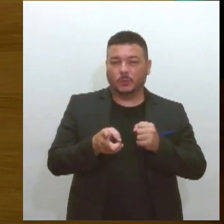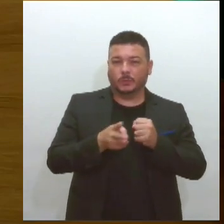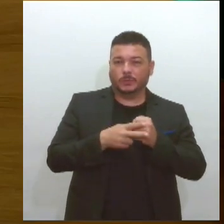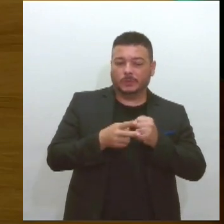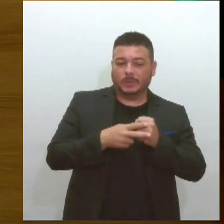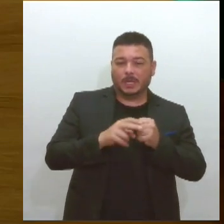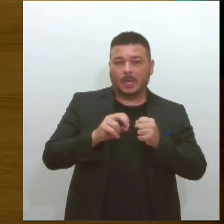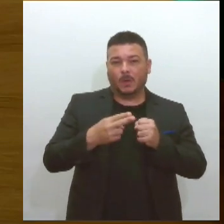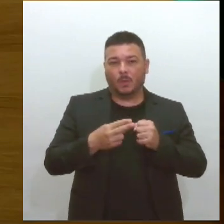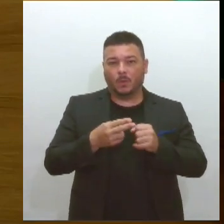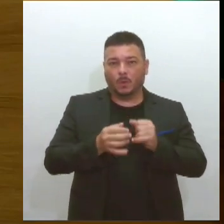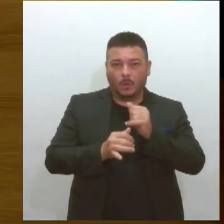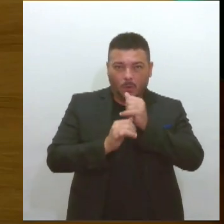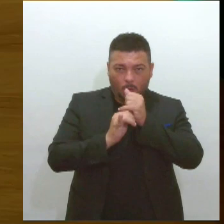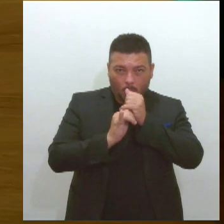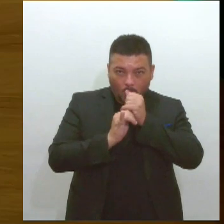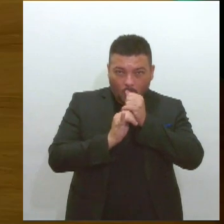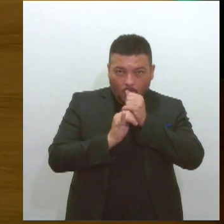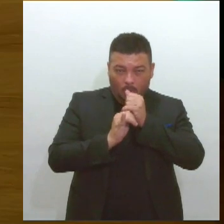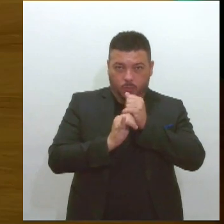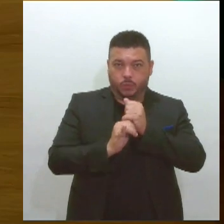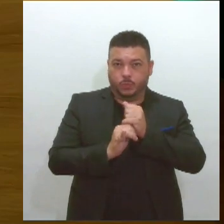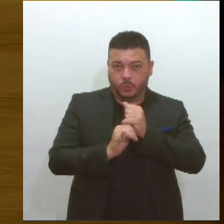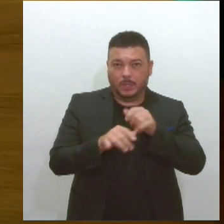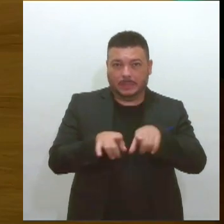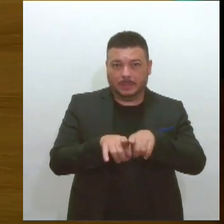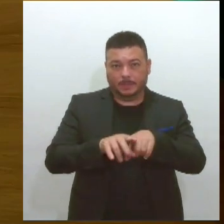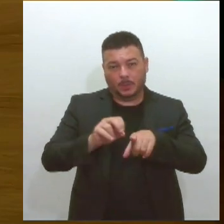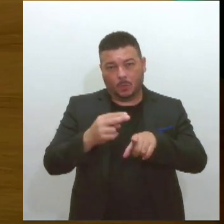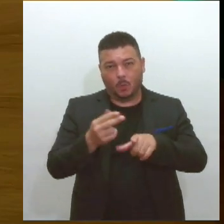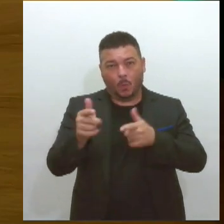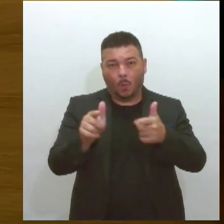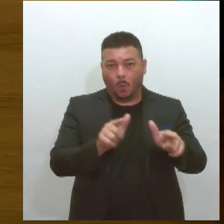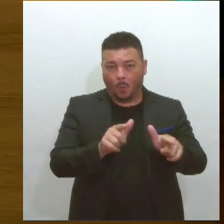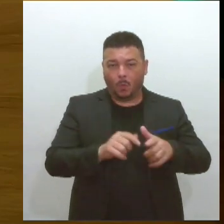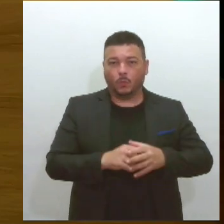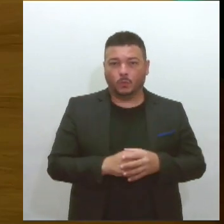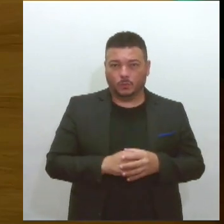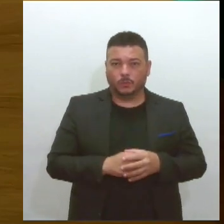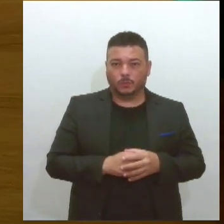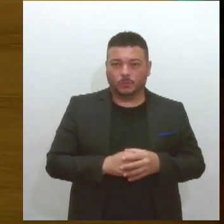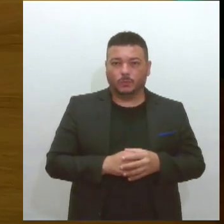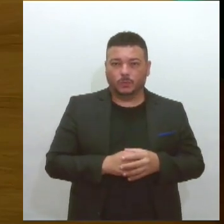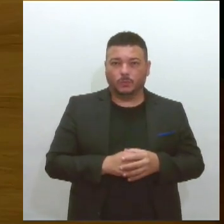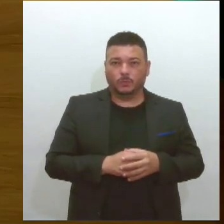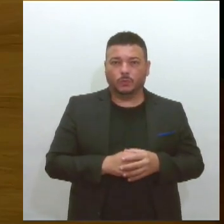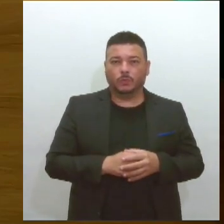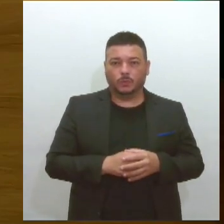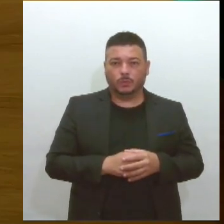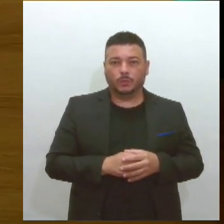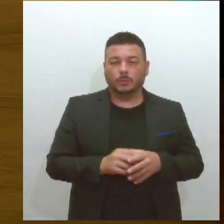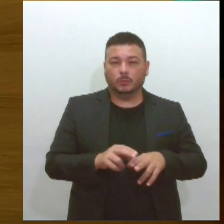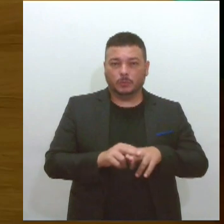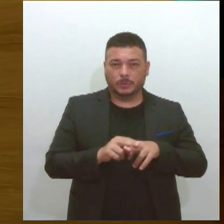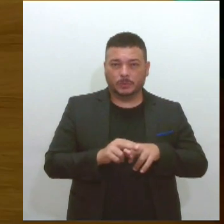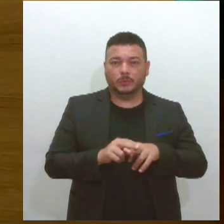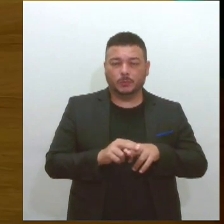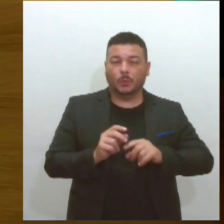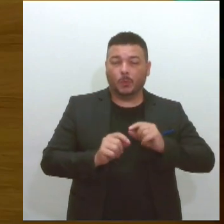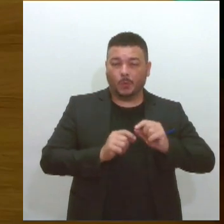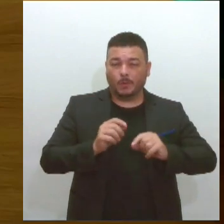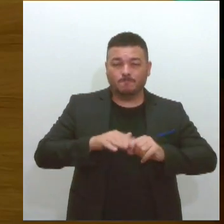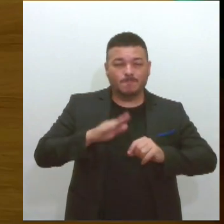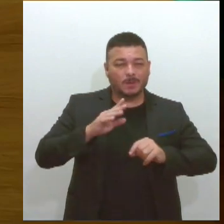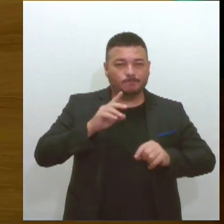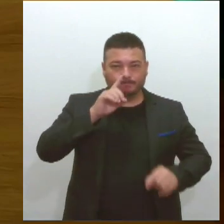cachimbo, o tabaco mastigável, que são as formas mais usadas antes de nicotina. Então, o grande risco dessas formas